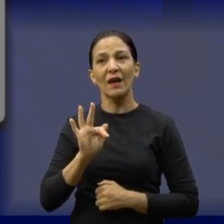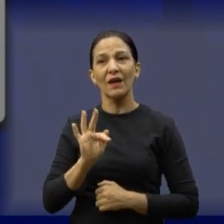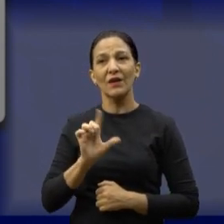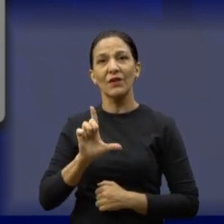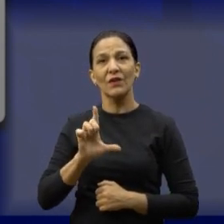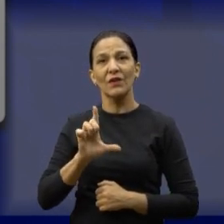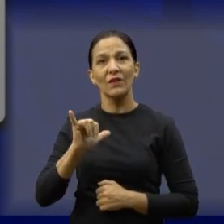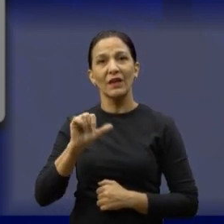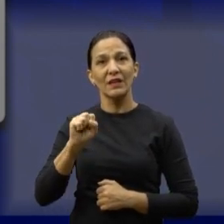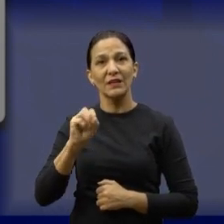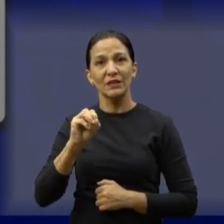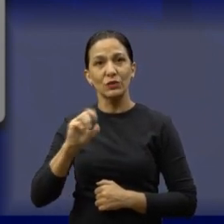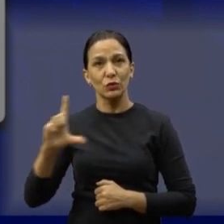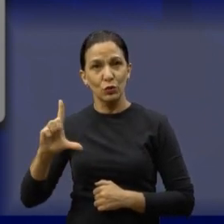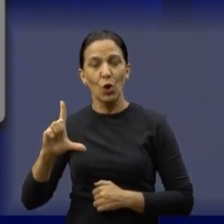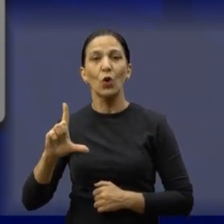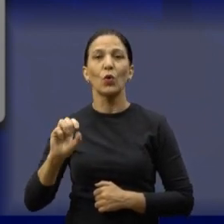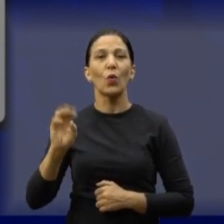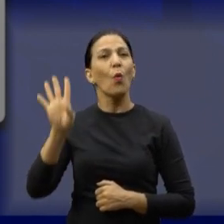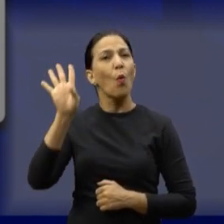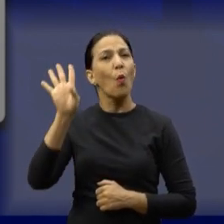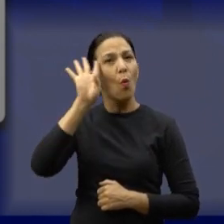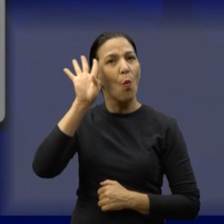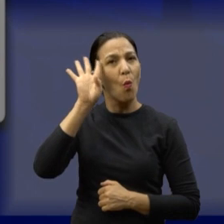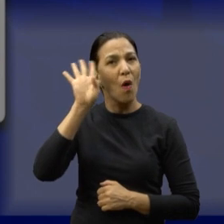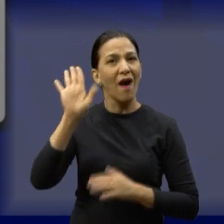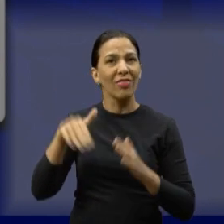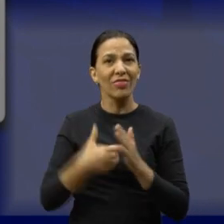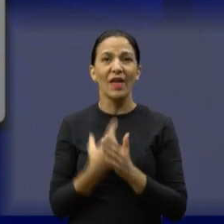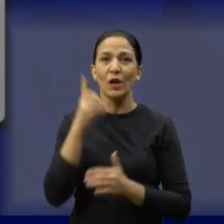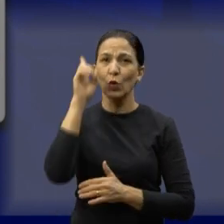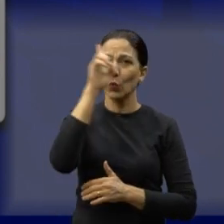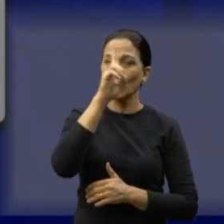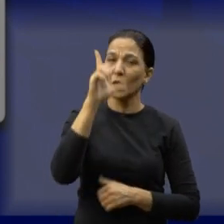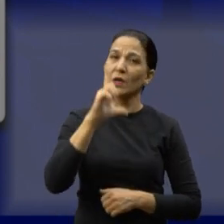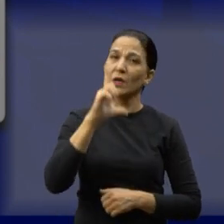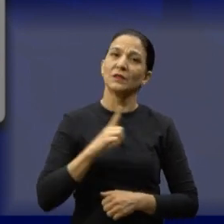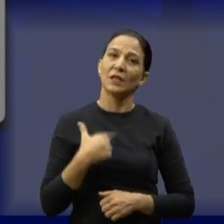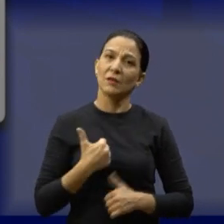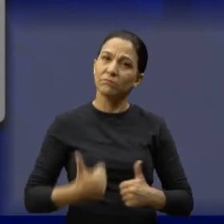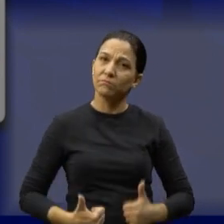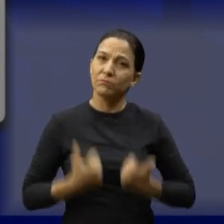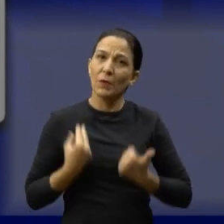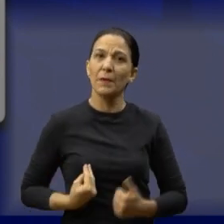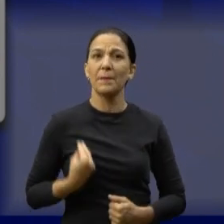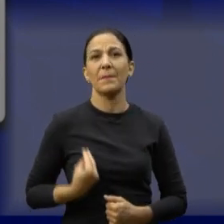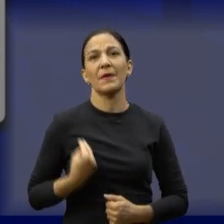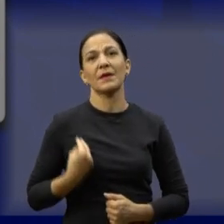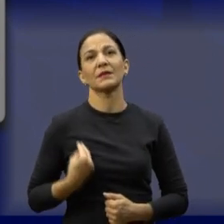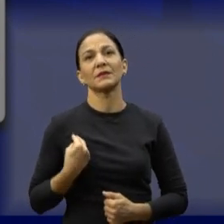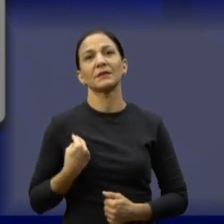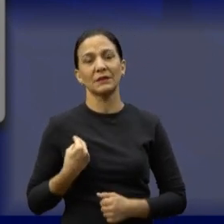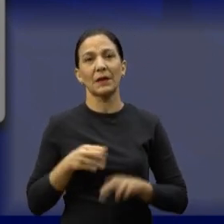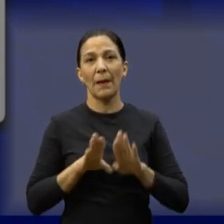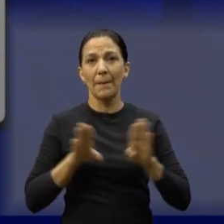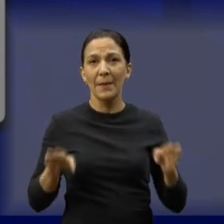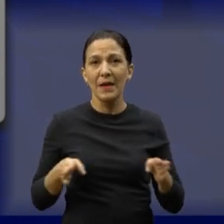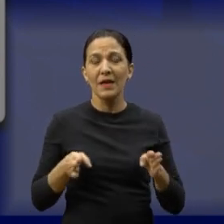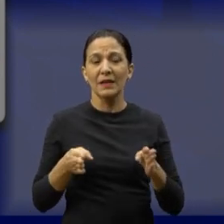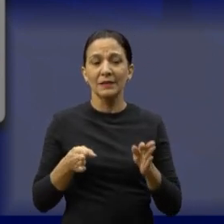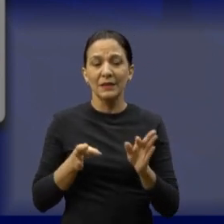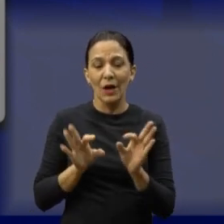que aconteceu a partir de quarta-feira até domingo, e eu tive a honra de fazer parte de mediar uma mesa